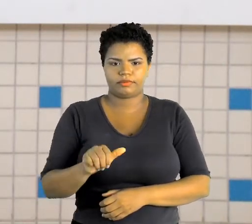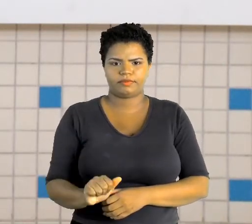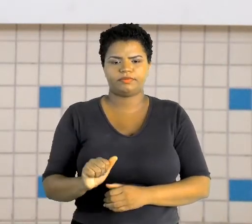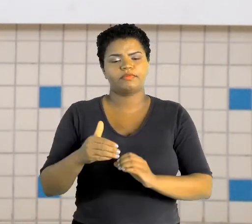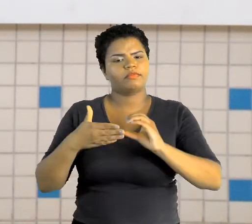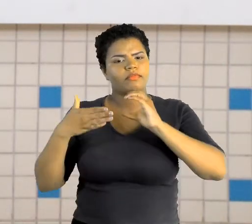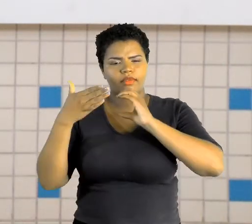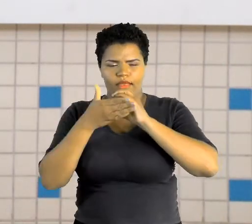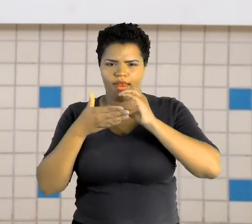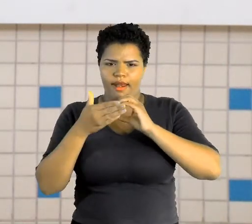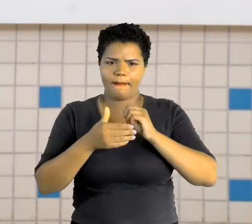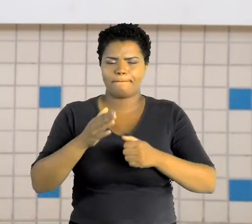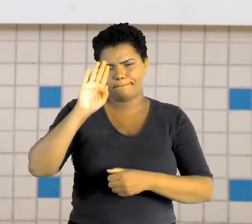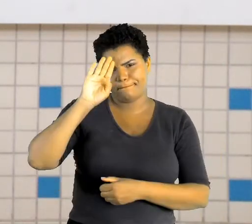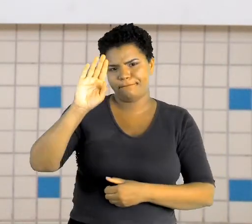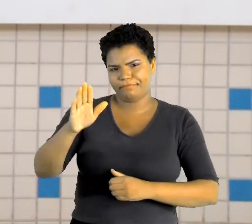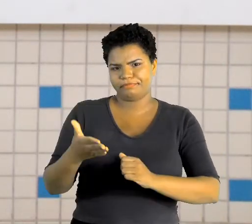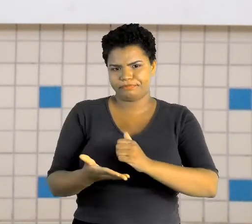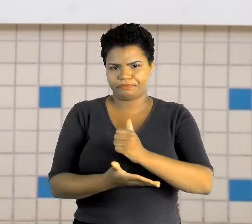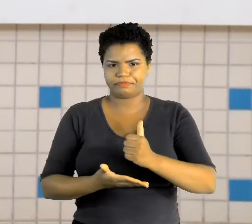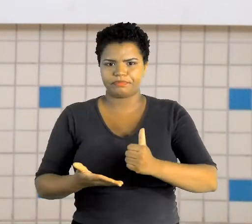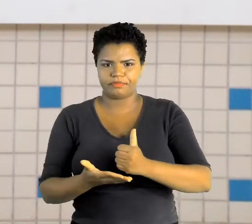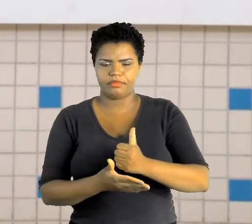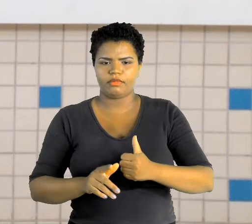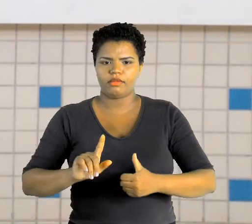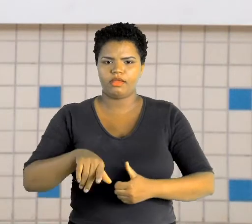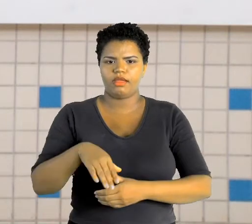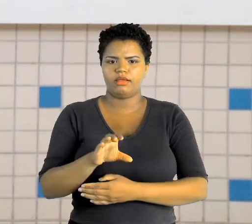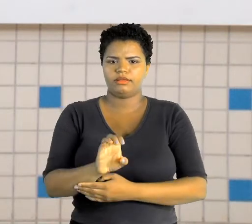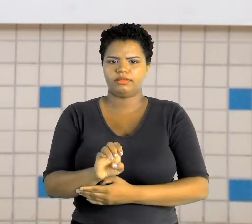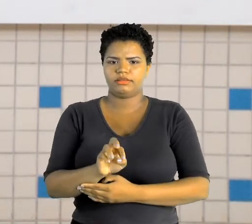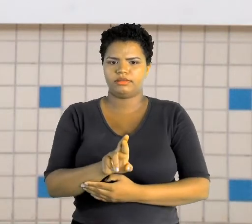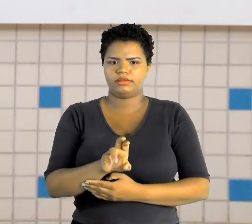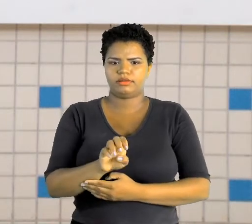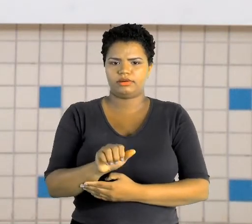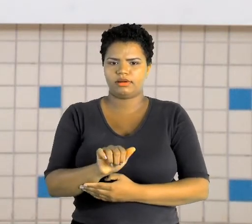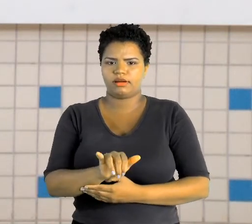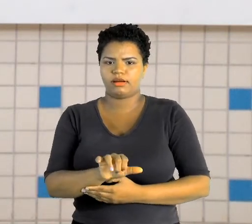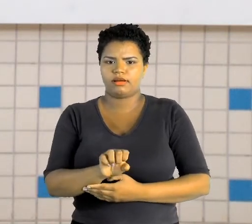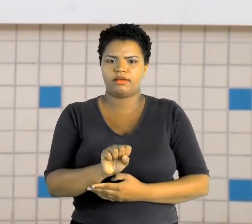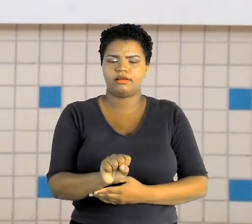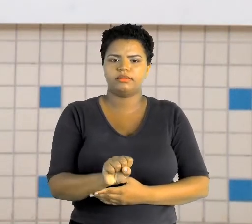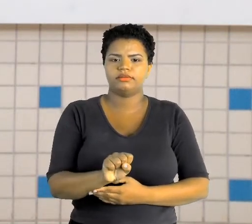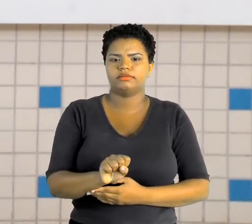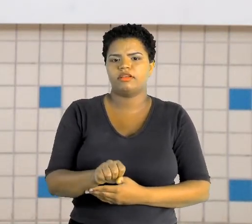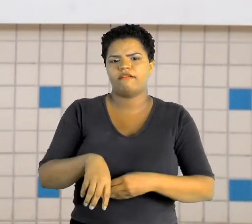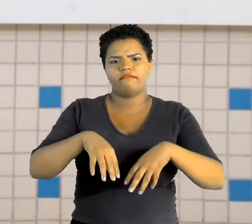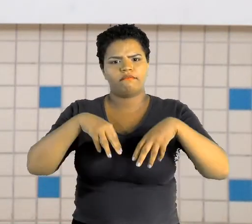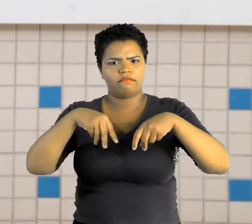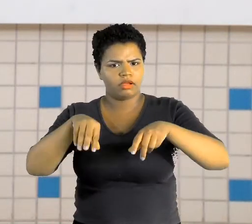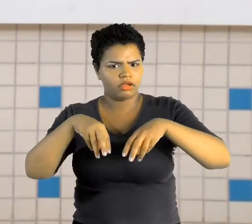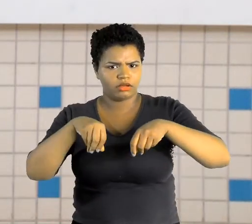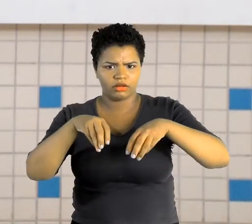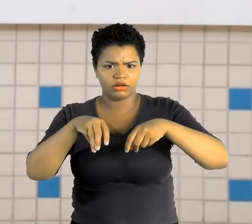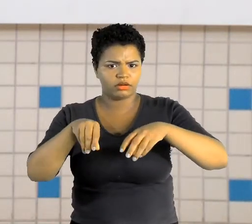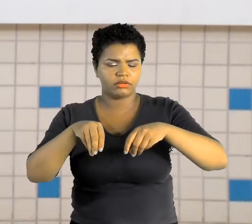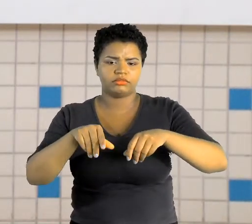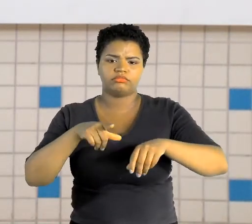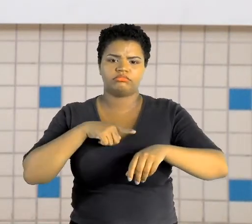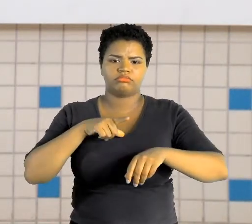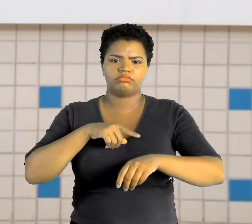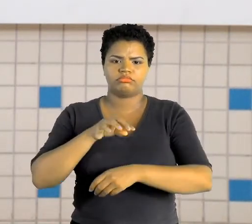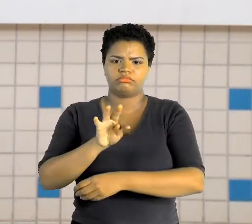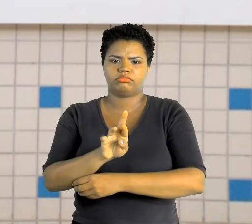a principal fonte dos carboidratos são os cereais, a farinha que vem do trigo,